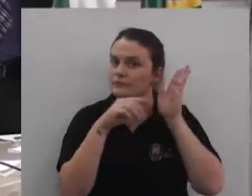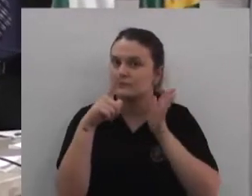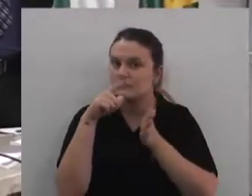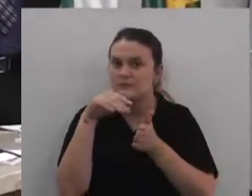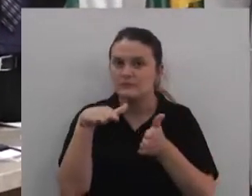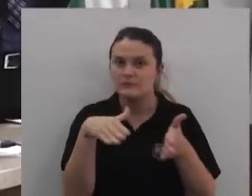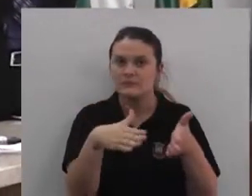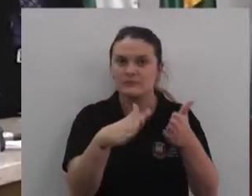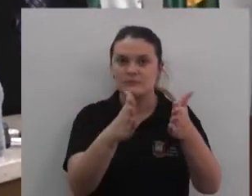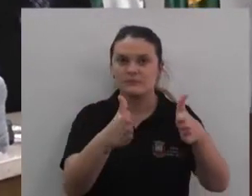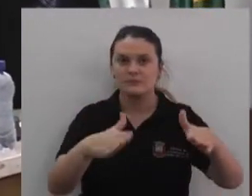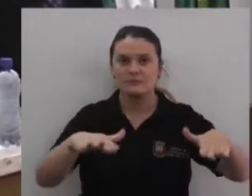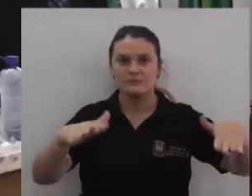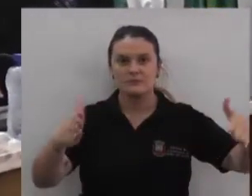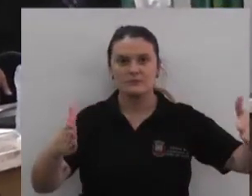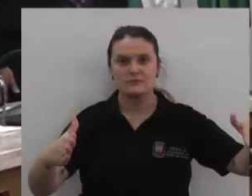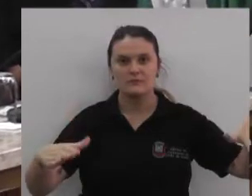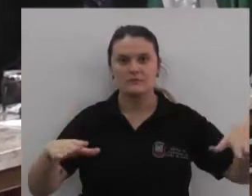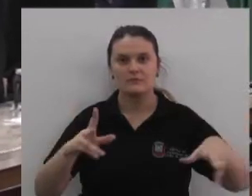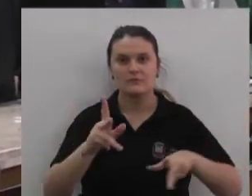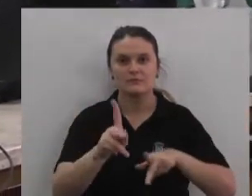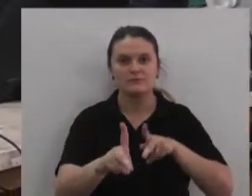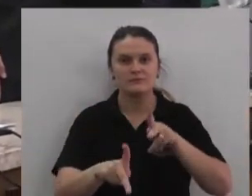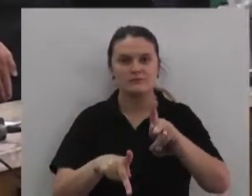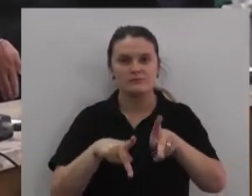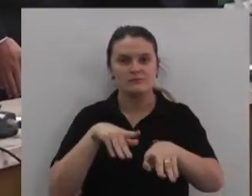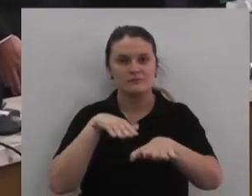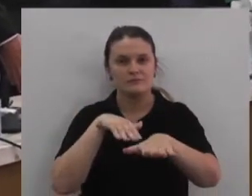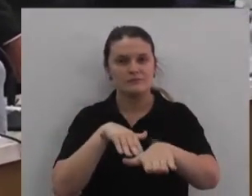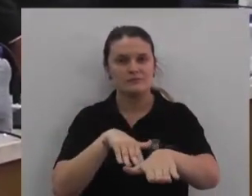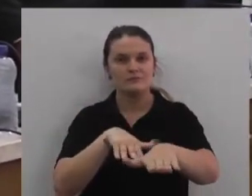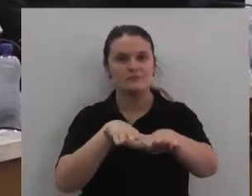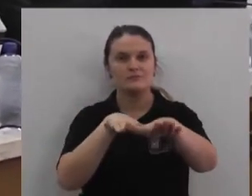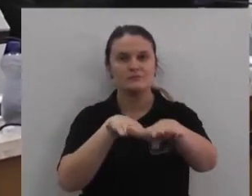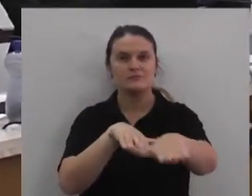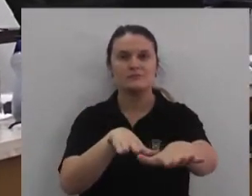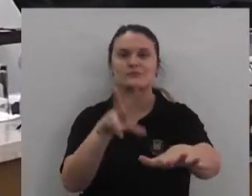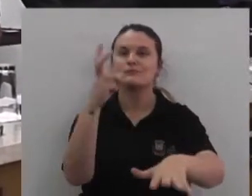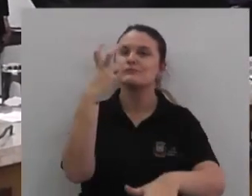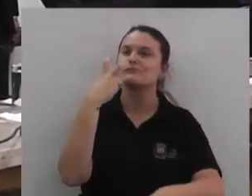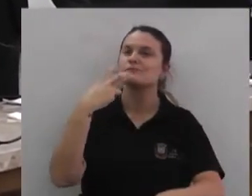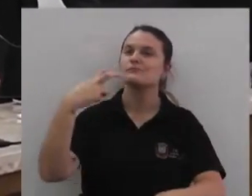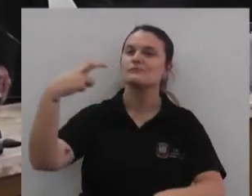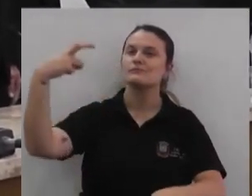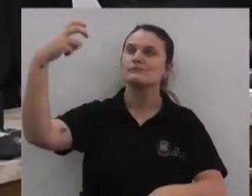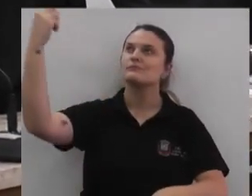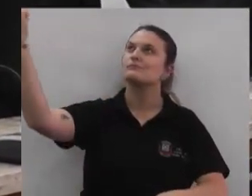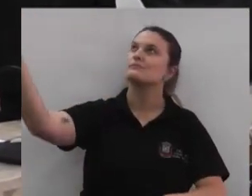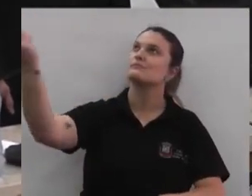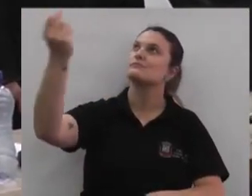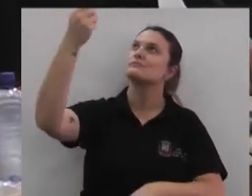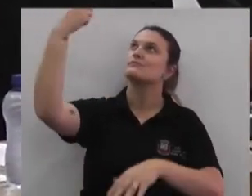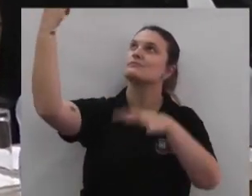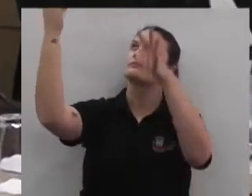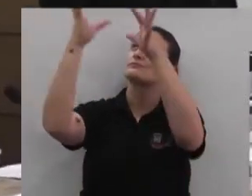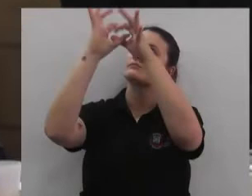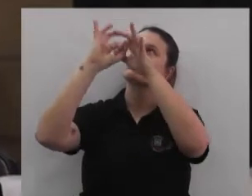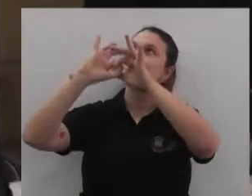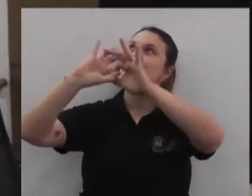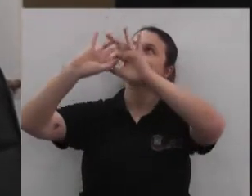O Filho e Pirancas mais displácidas, envolvam o herói do prato redundante.